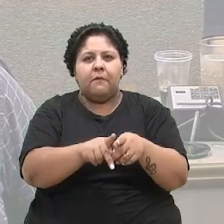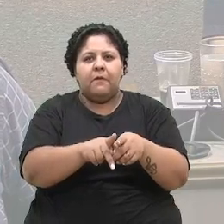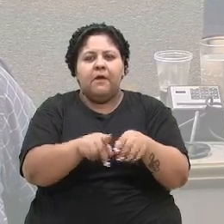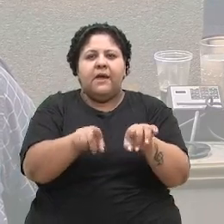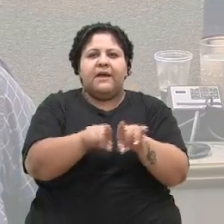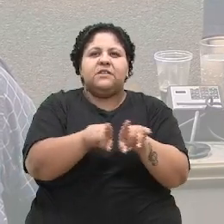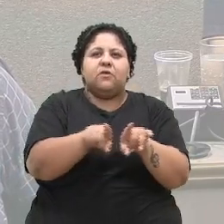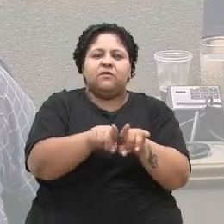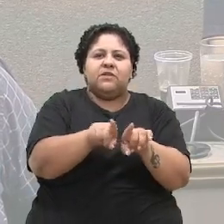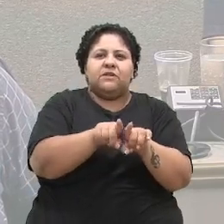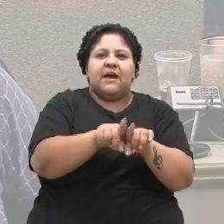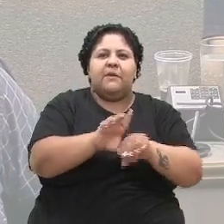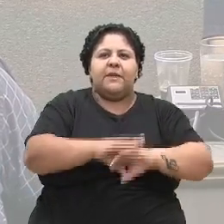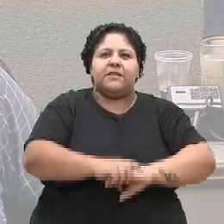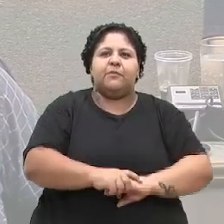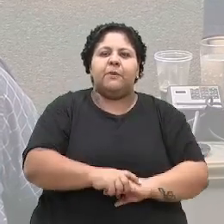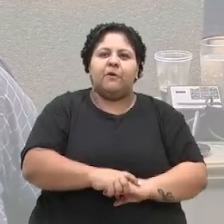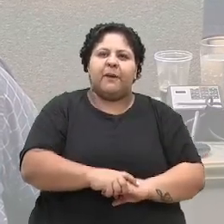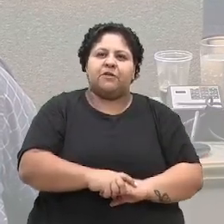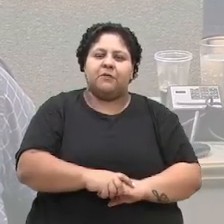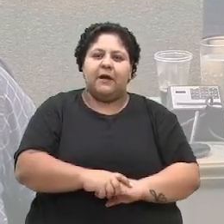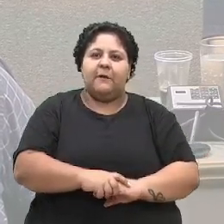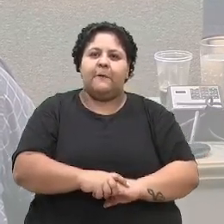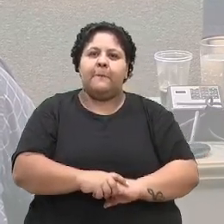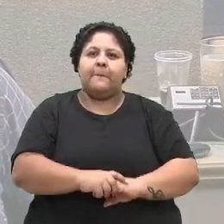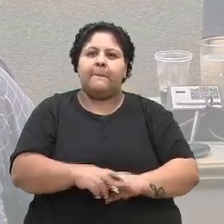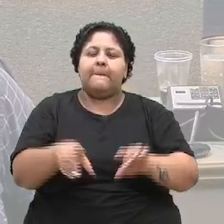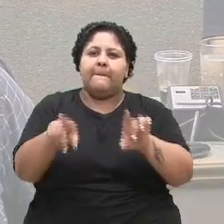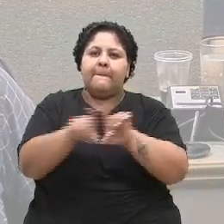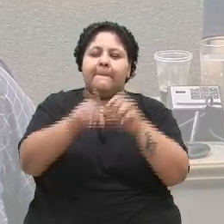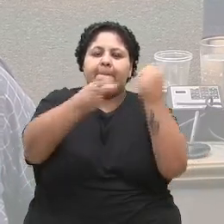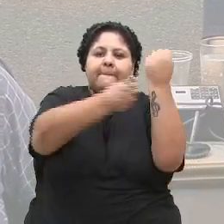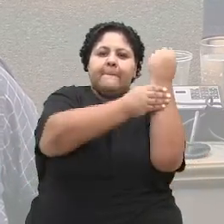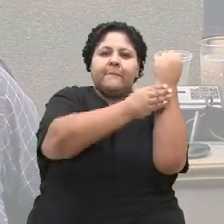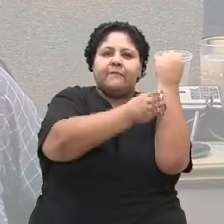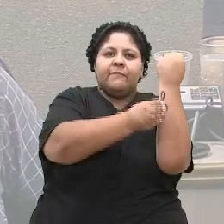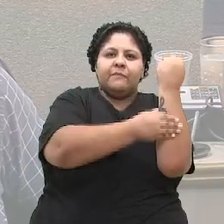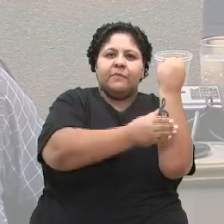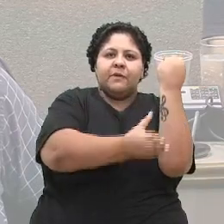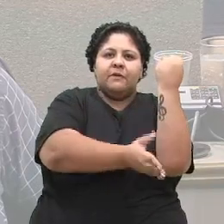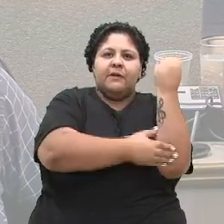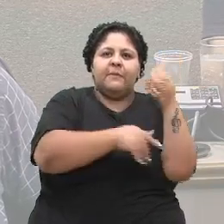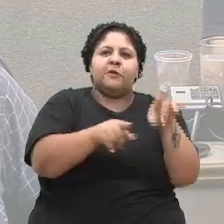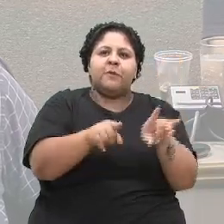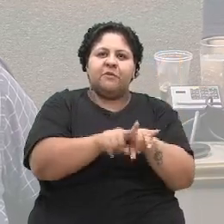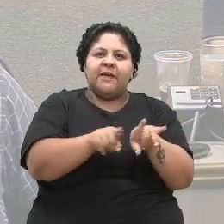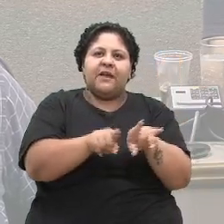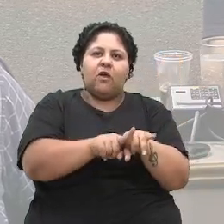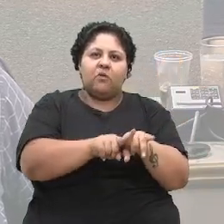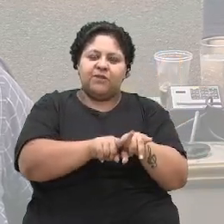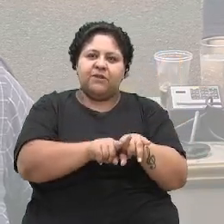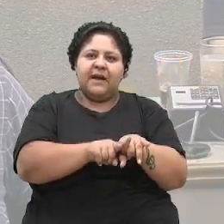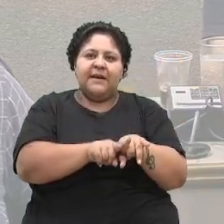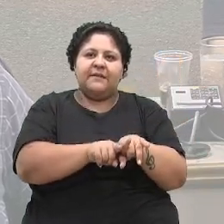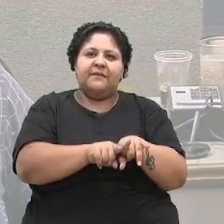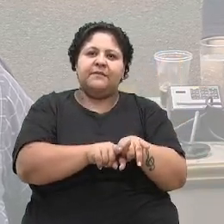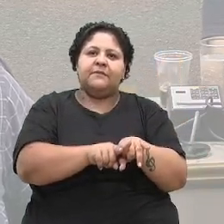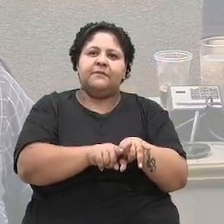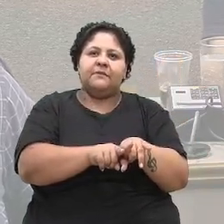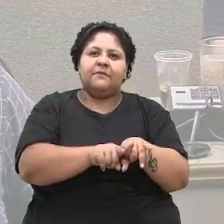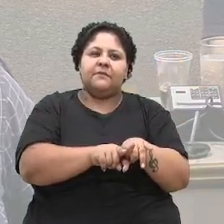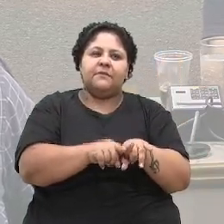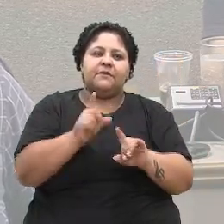dúvida, a gente sabe que aquelas pessoas que são portadoras, que têm fibromialgia, passam por muitas dificuldades, por dores que são